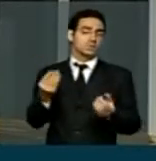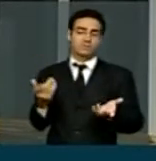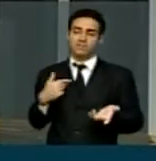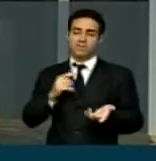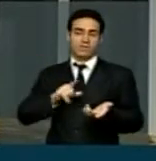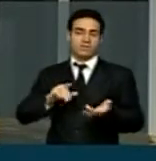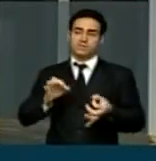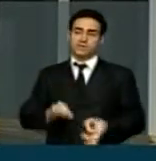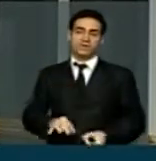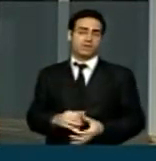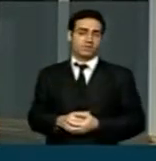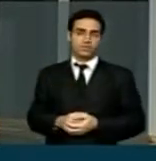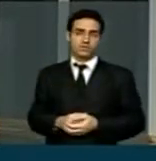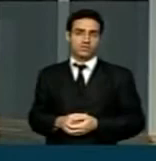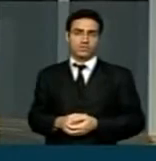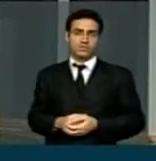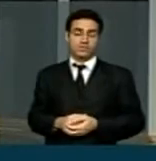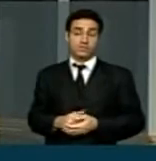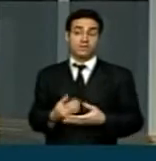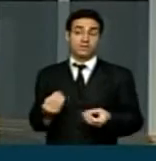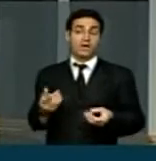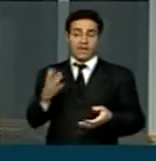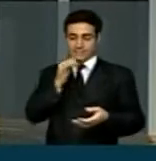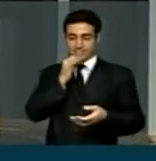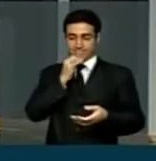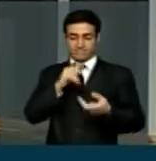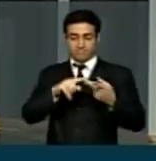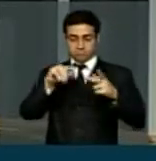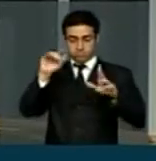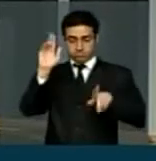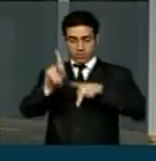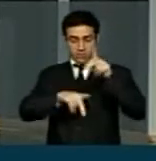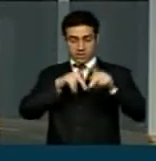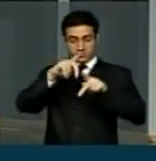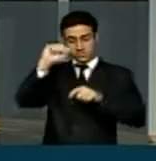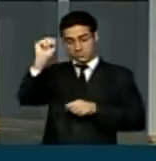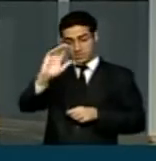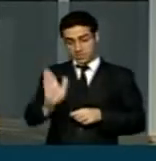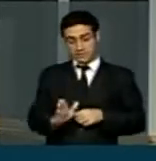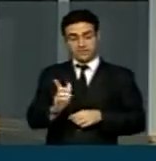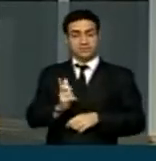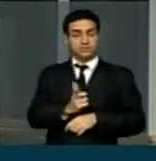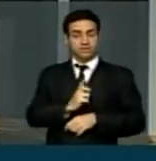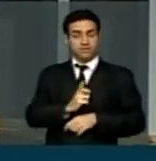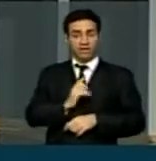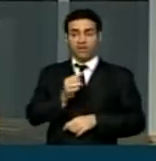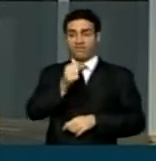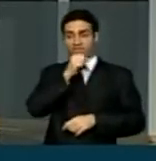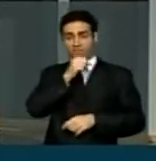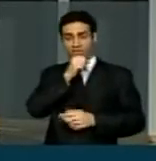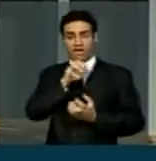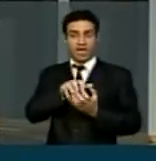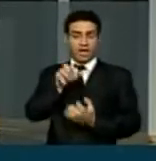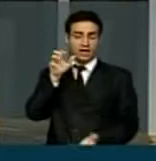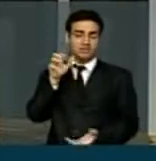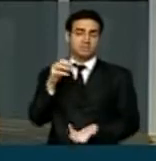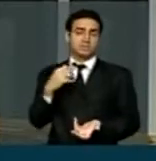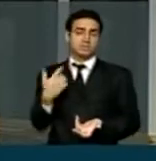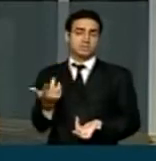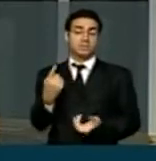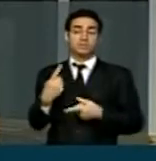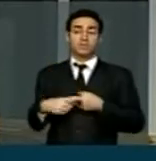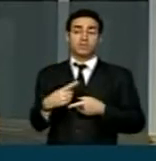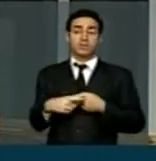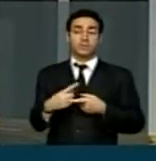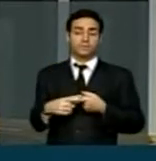justo. Enquanto a população brasileira, ela fica mais envelhecida, até